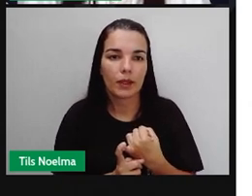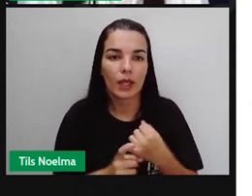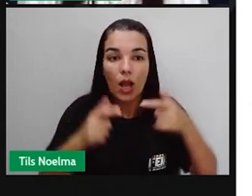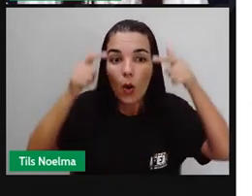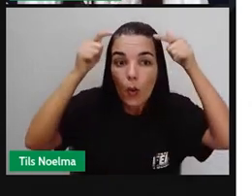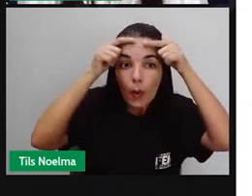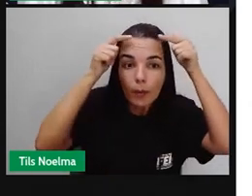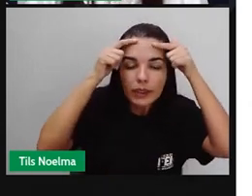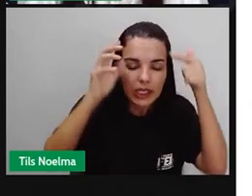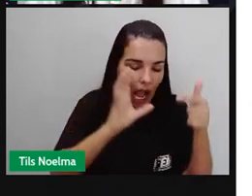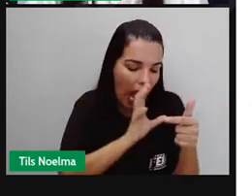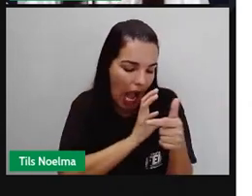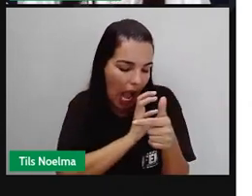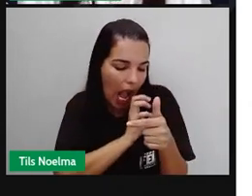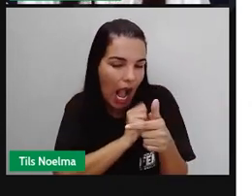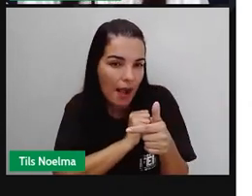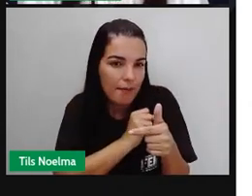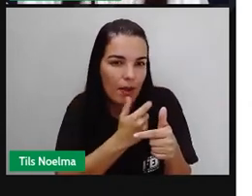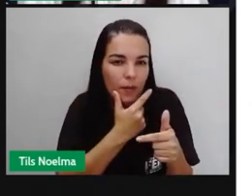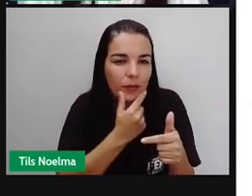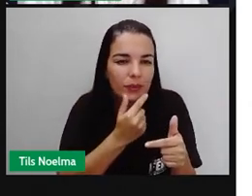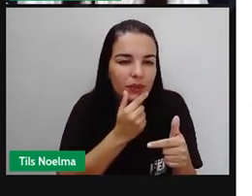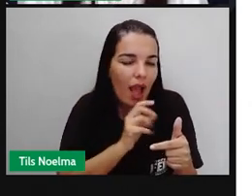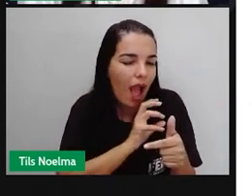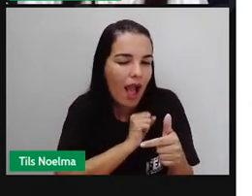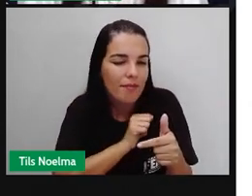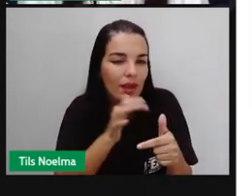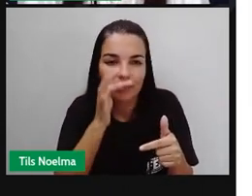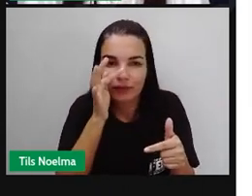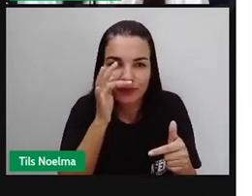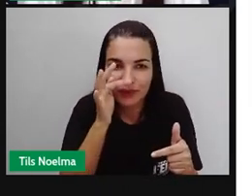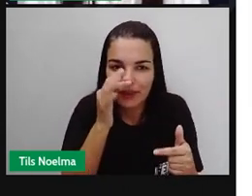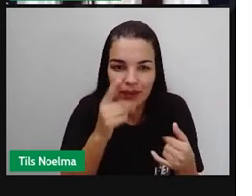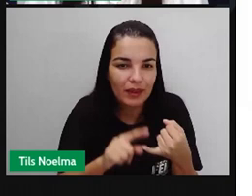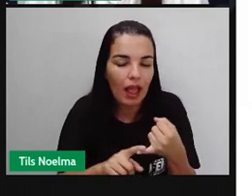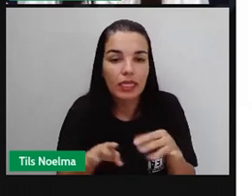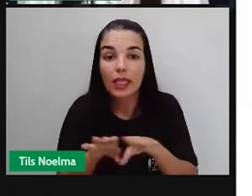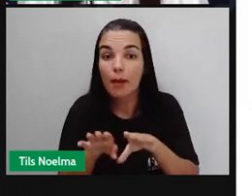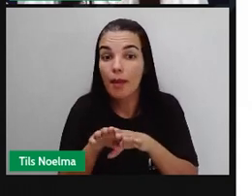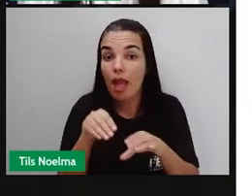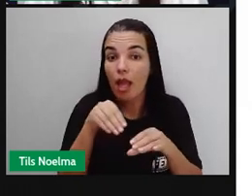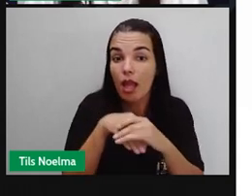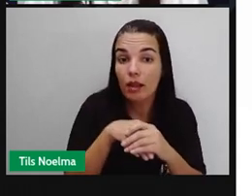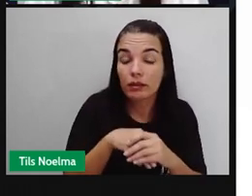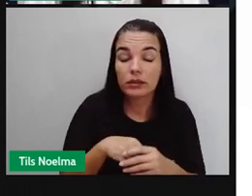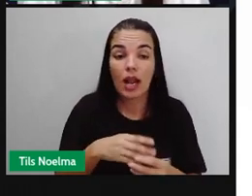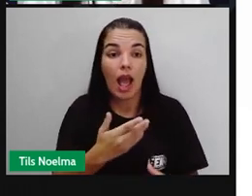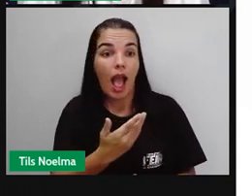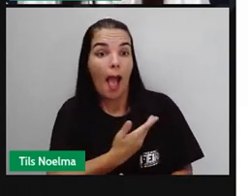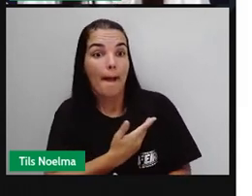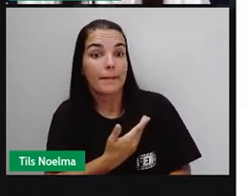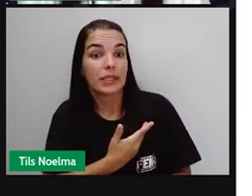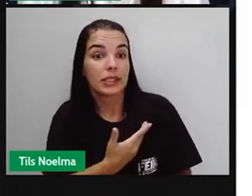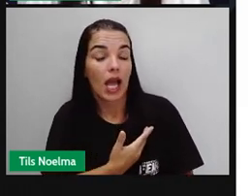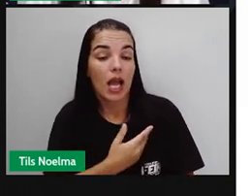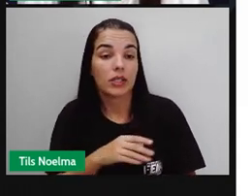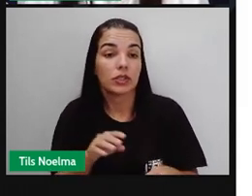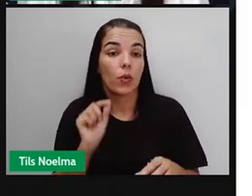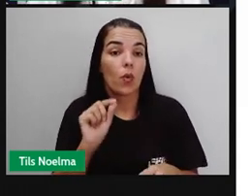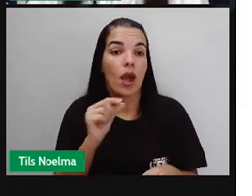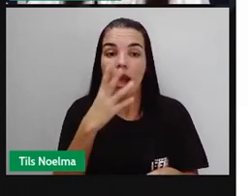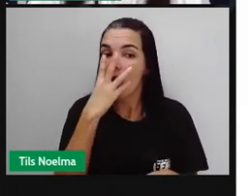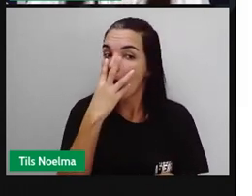Príncipe. Ele é apaixonado por ela. Nessa história vai entrar também a questão da amizade, que é a raposa. Onde o Pequeno